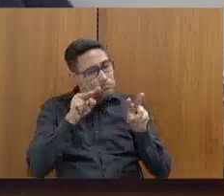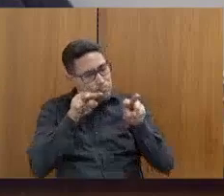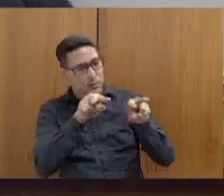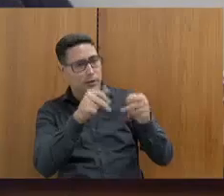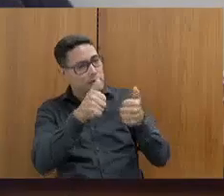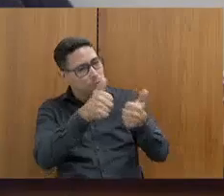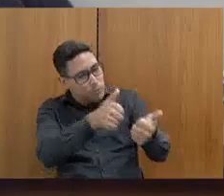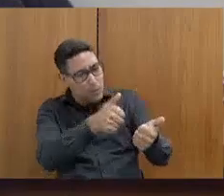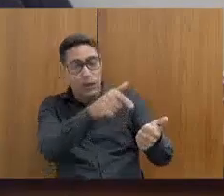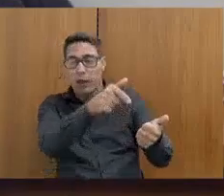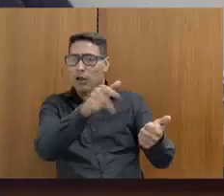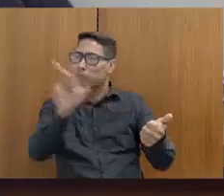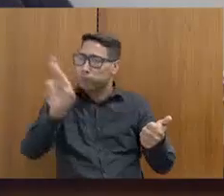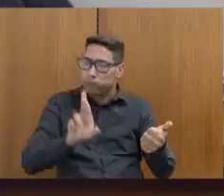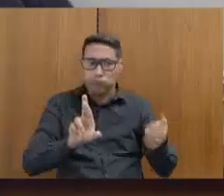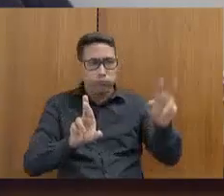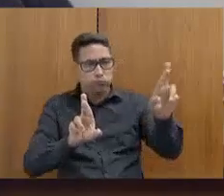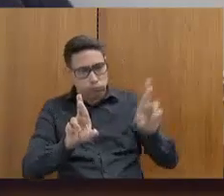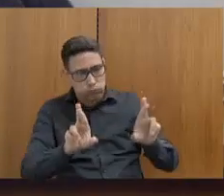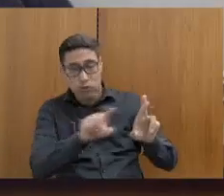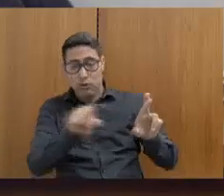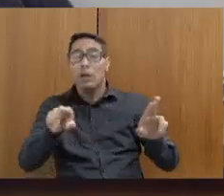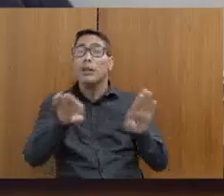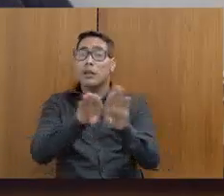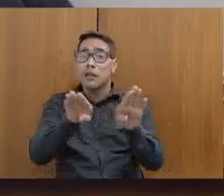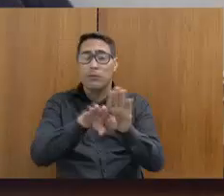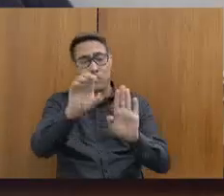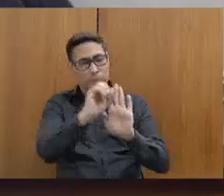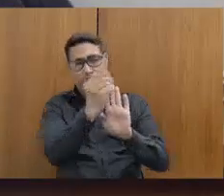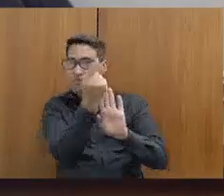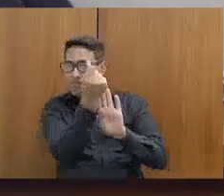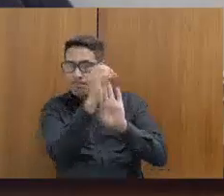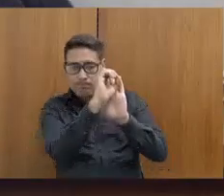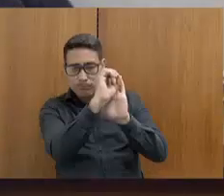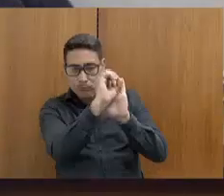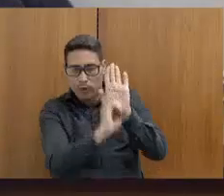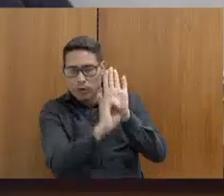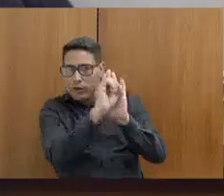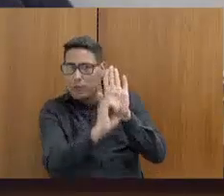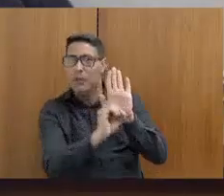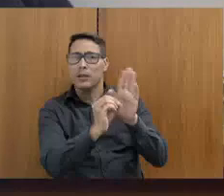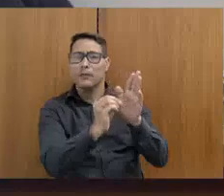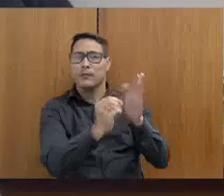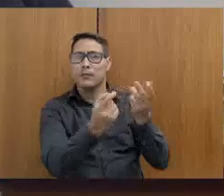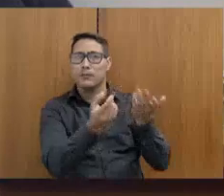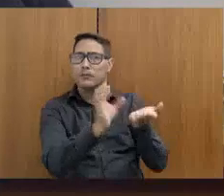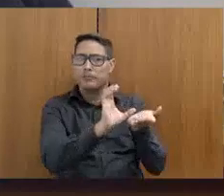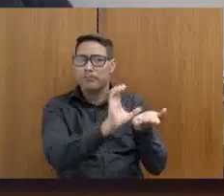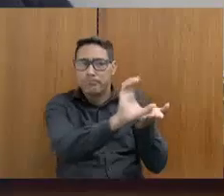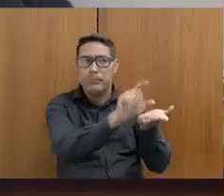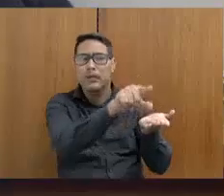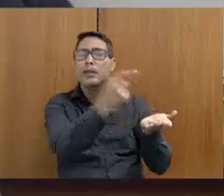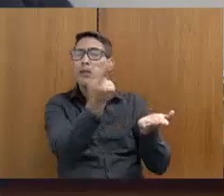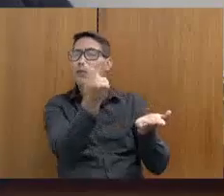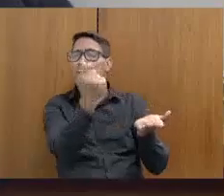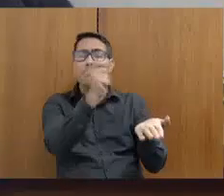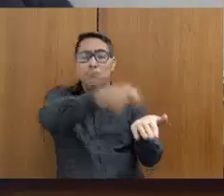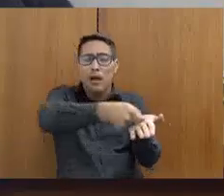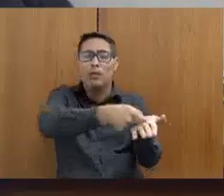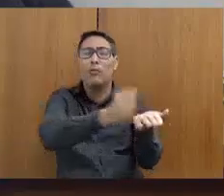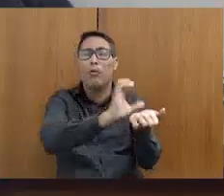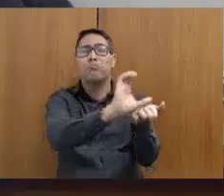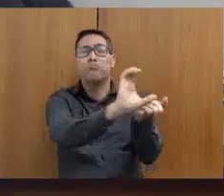o resultado, mas como está o orçamento do Estado, no sentido de garantir o orçamento, de quanto foi empenhado.